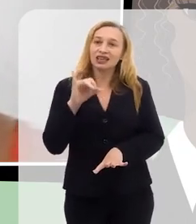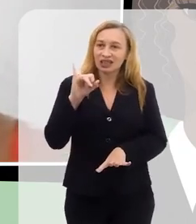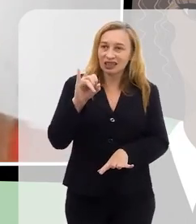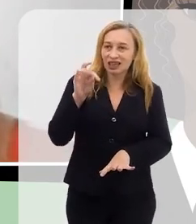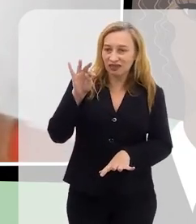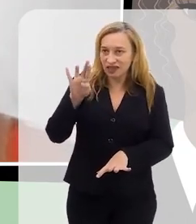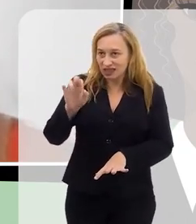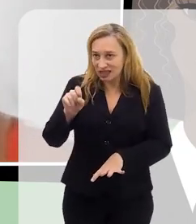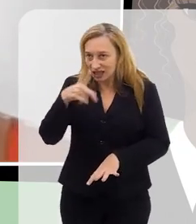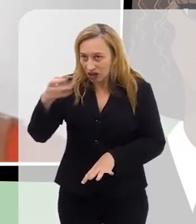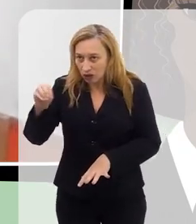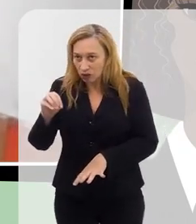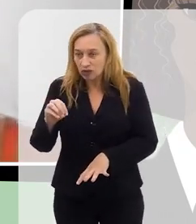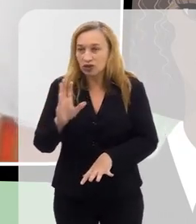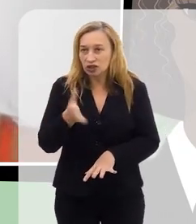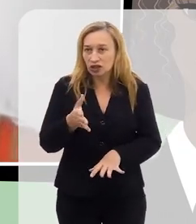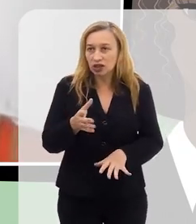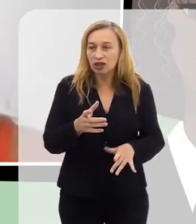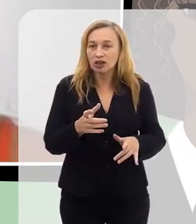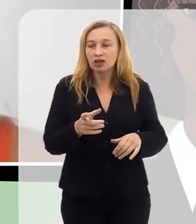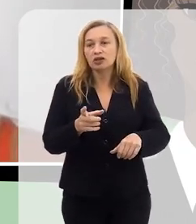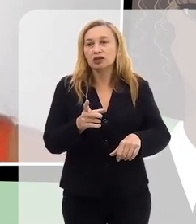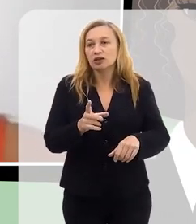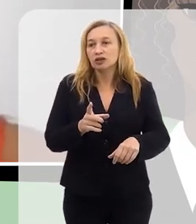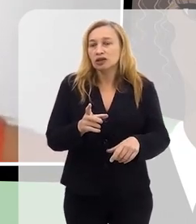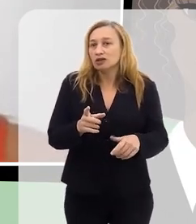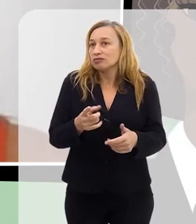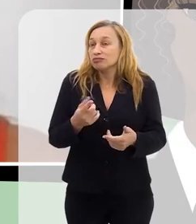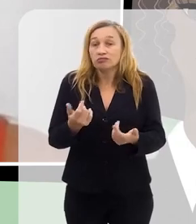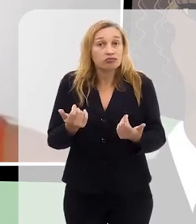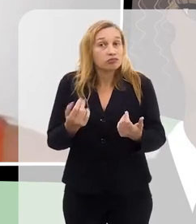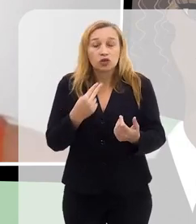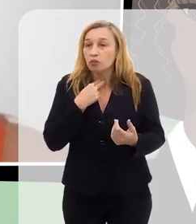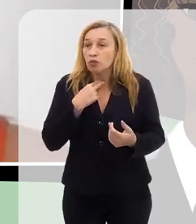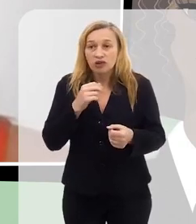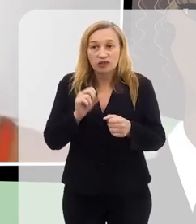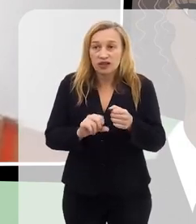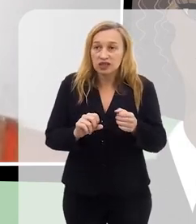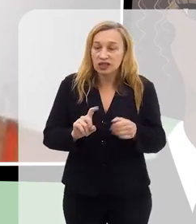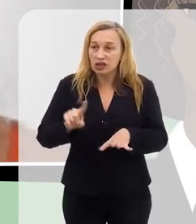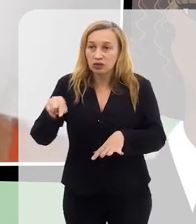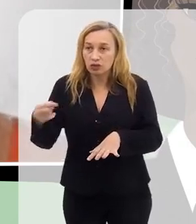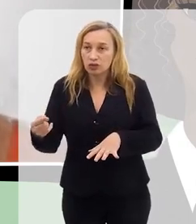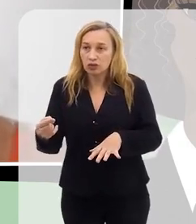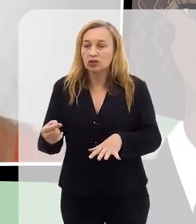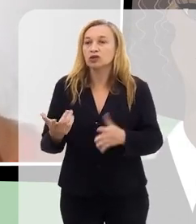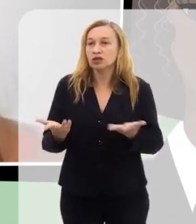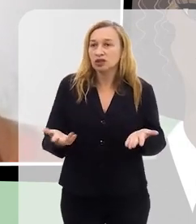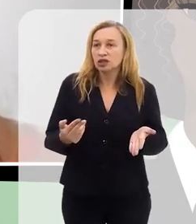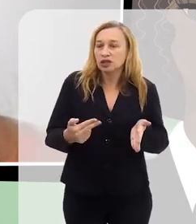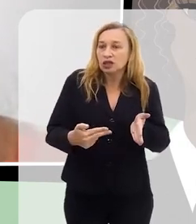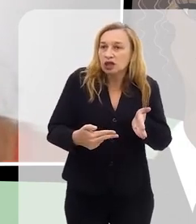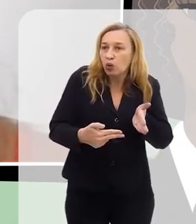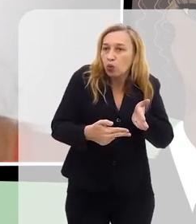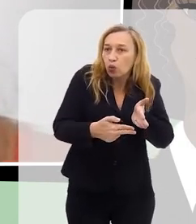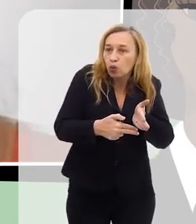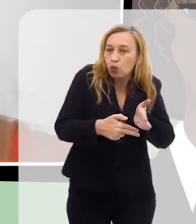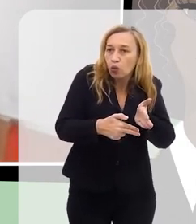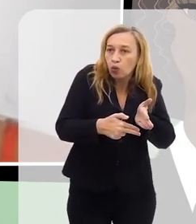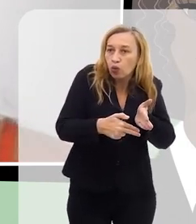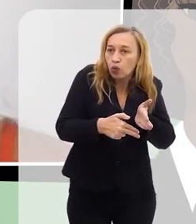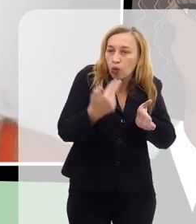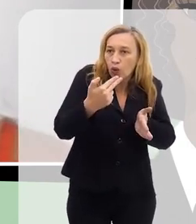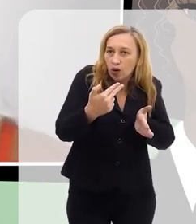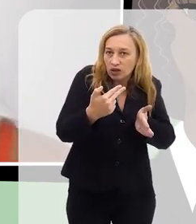já sabidas, né, que a gente não deve fazer em situação nenhuma, né, posso citar entre elas a episiotomia, que é o corte, né, que é